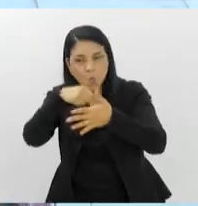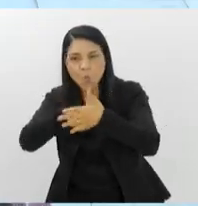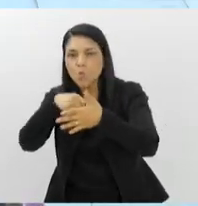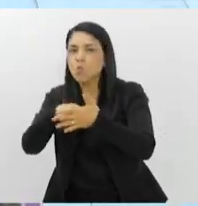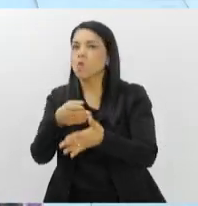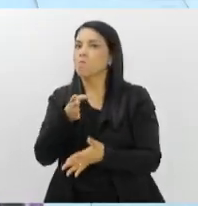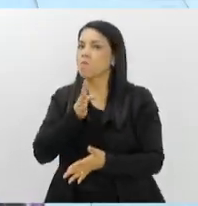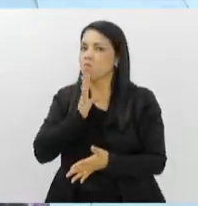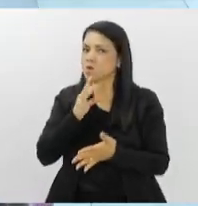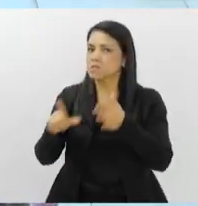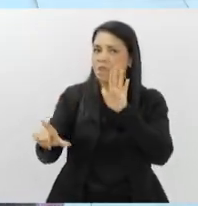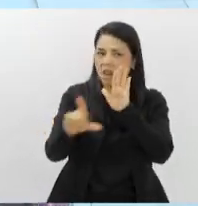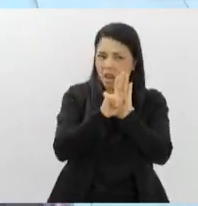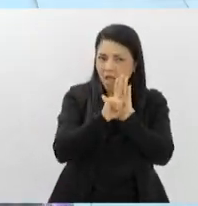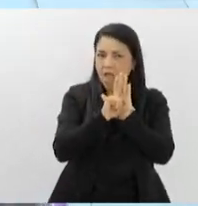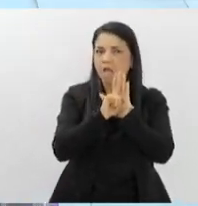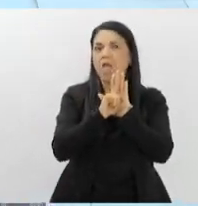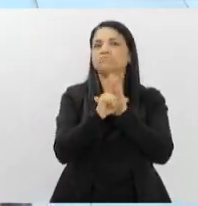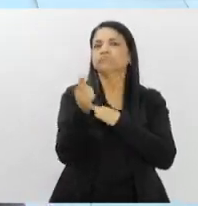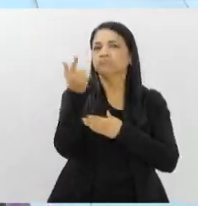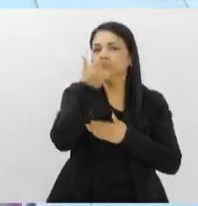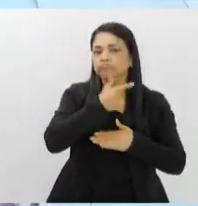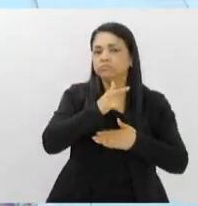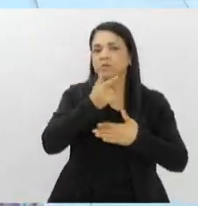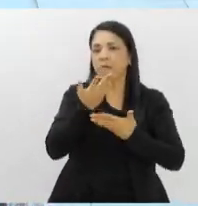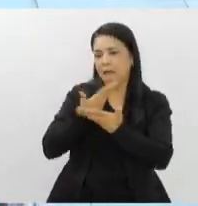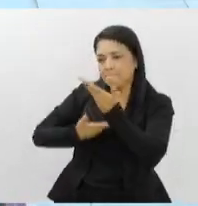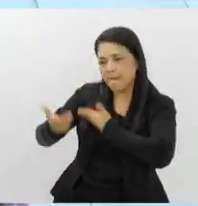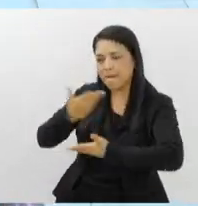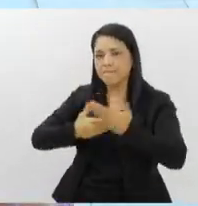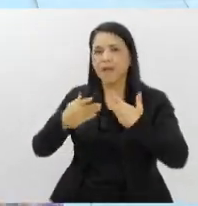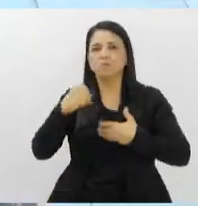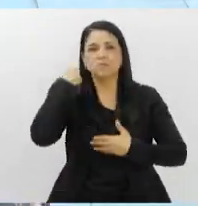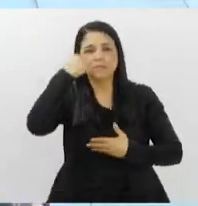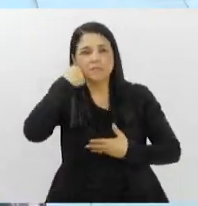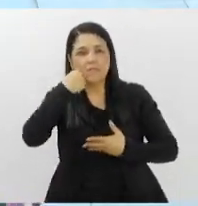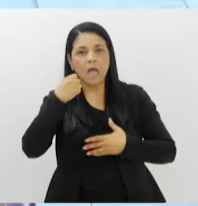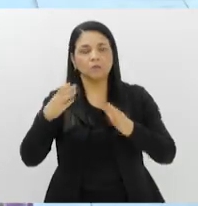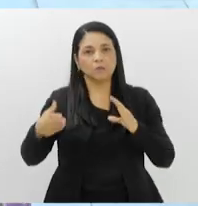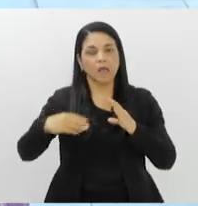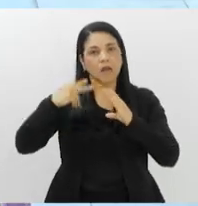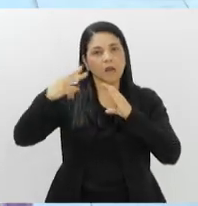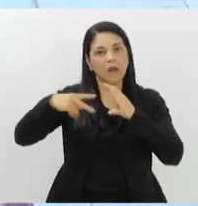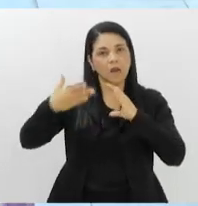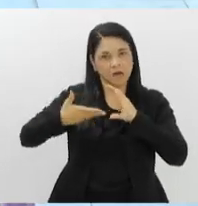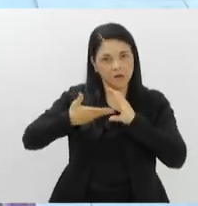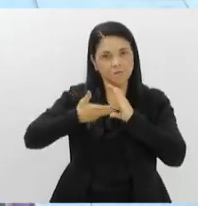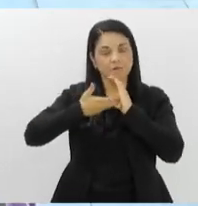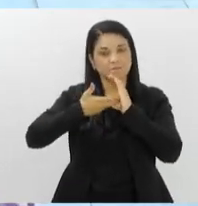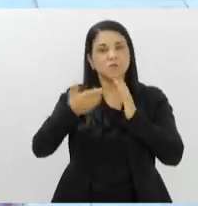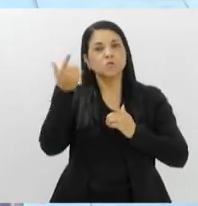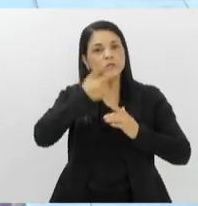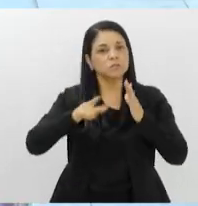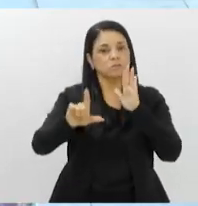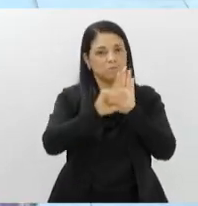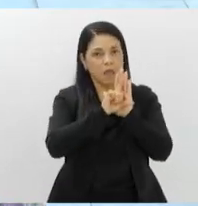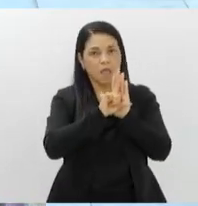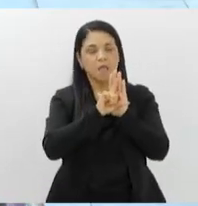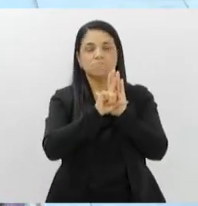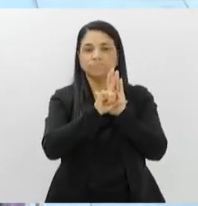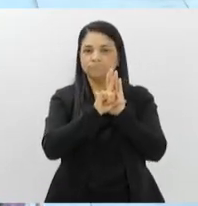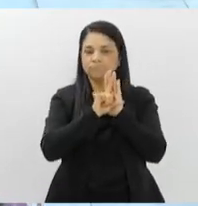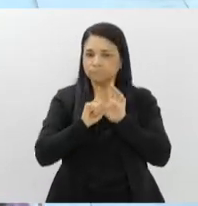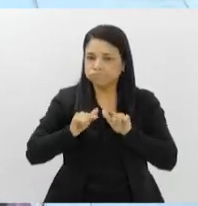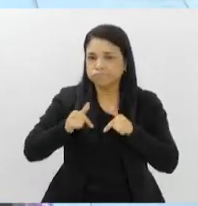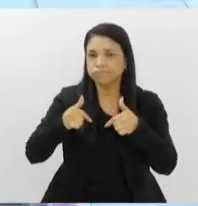reconhecimento, conseguiram, fizeram articulação com o Senado, com a Câmara e conseguiram essa lei. Então, é preciso entender isso.